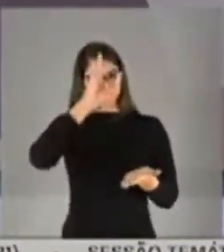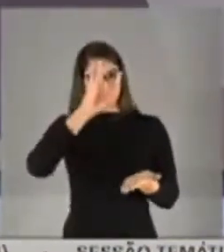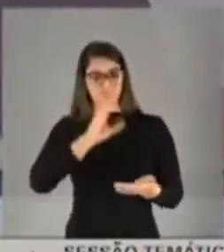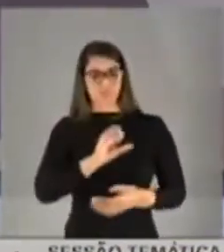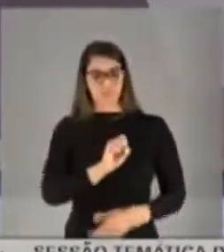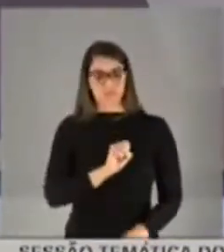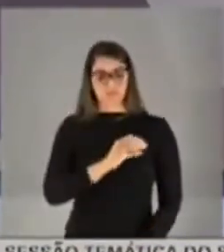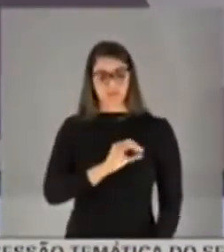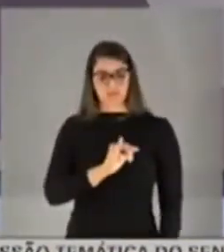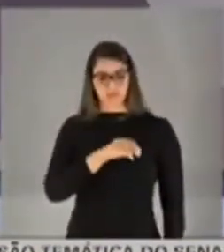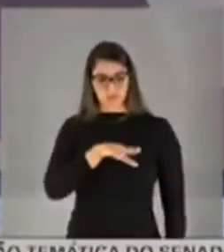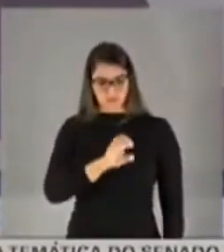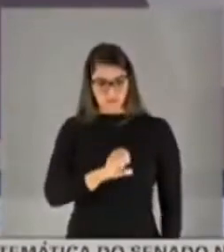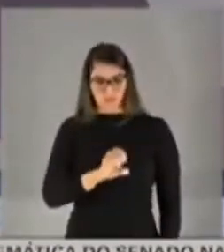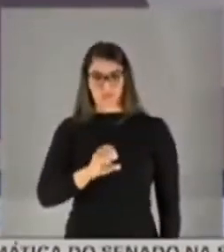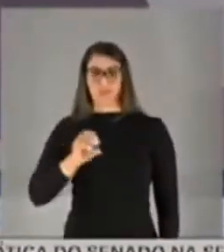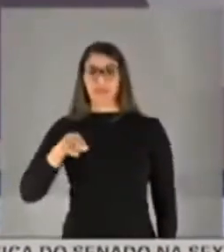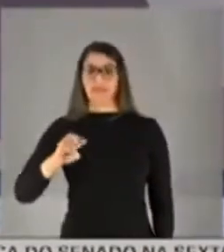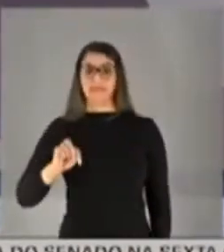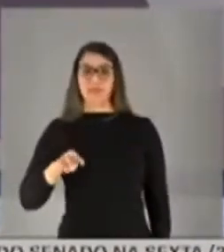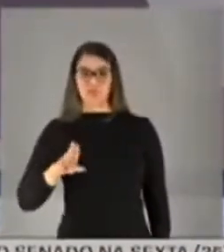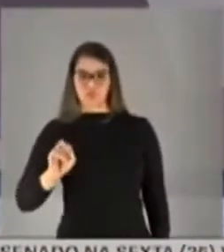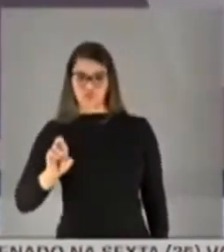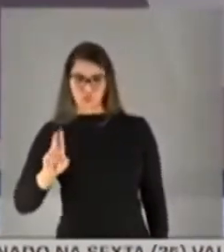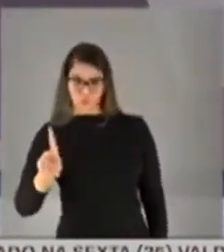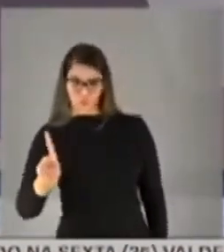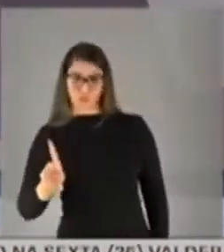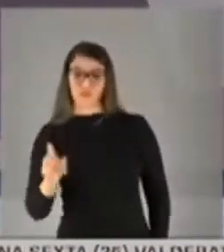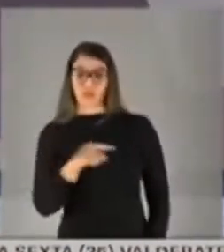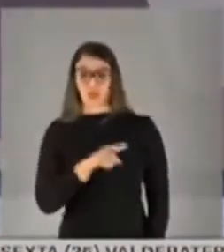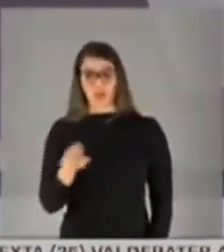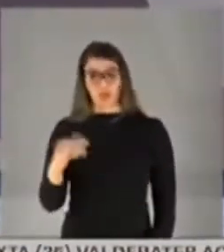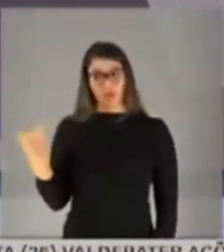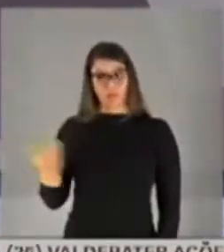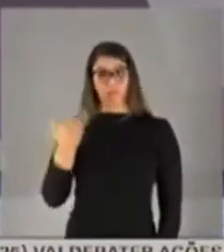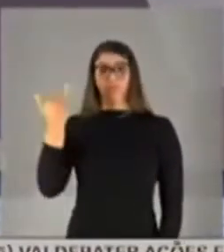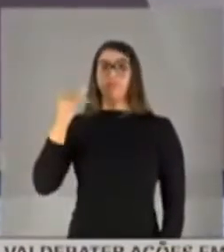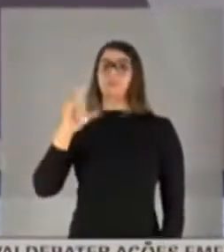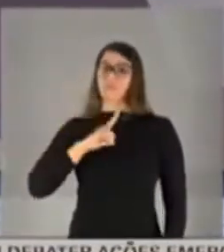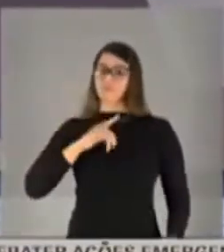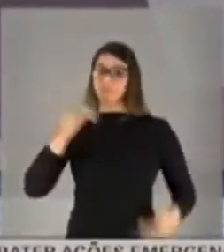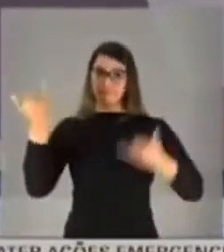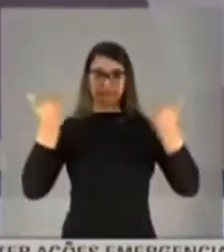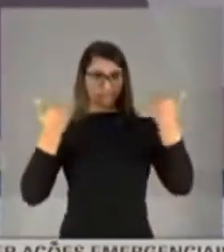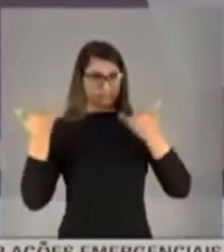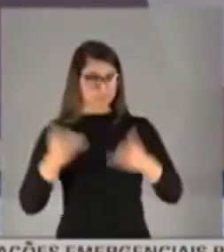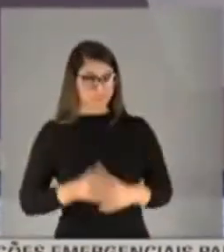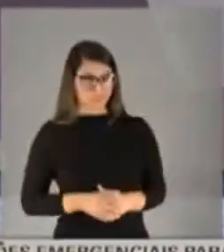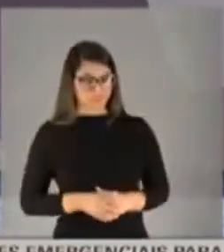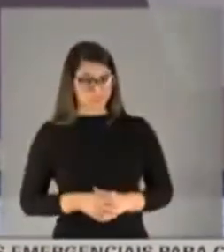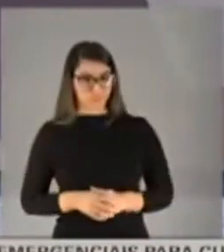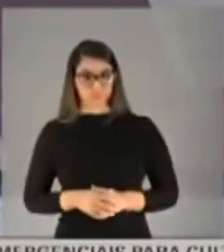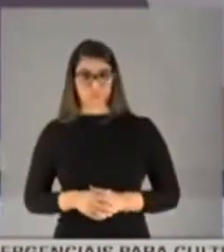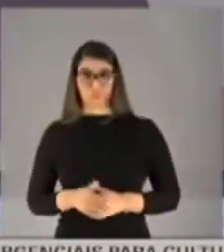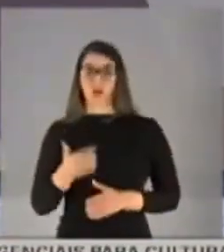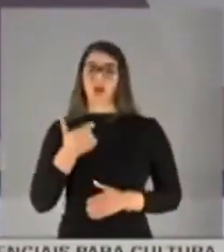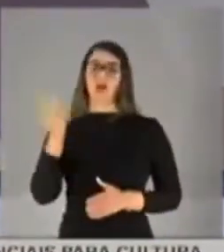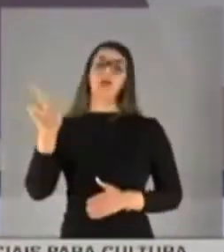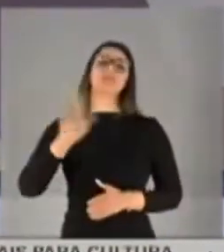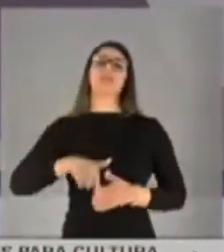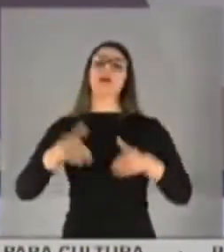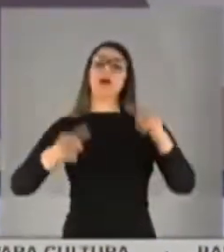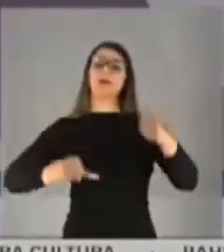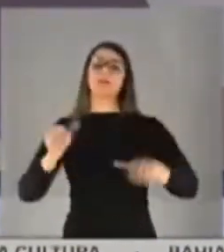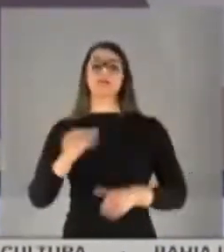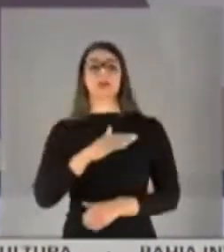revista Science e a revista Nature. Essa é a primeira frente de informação. A outra frente de informação é que busca analisar as